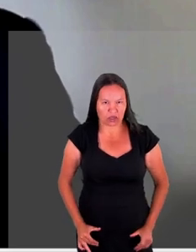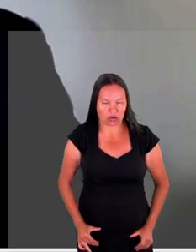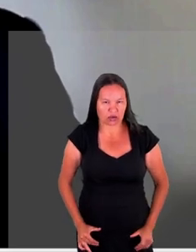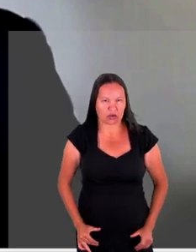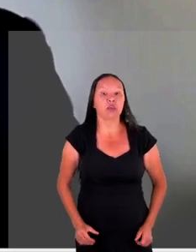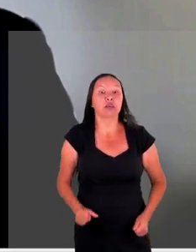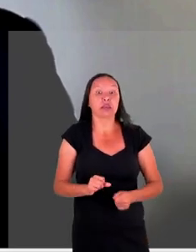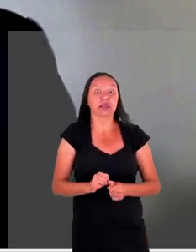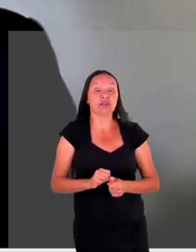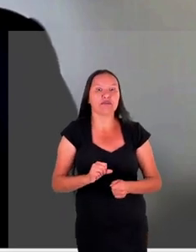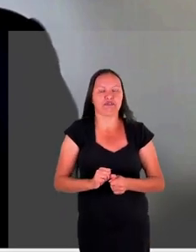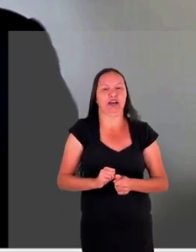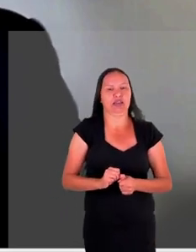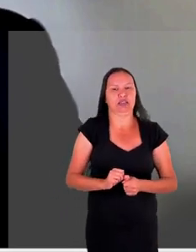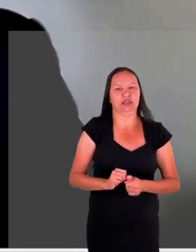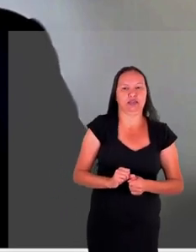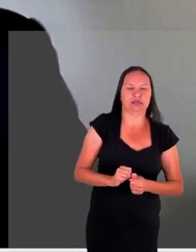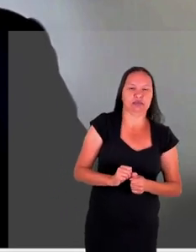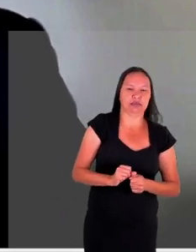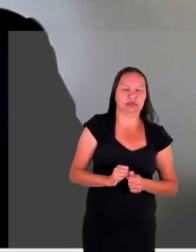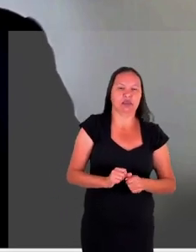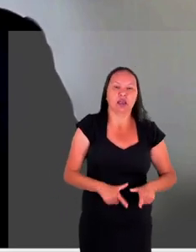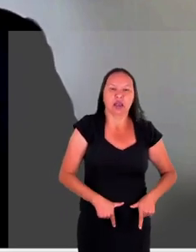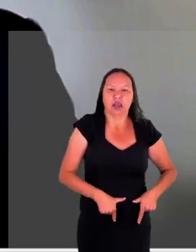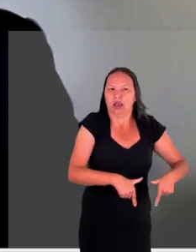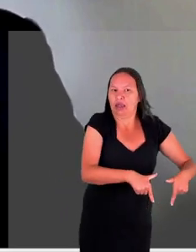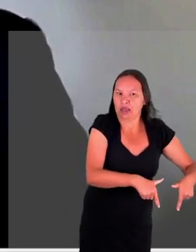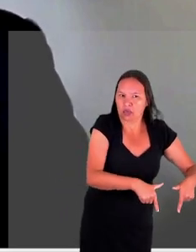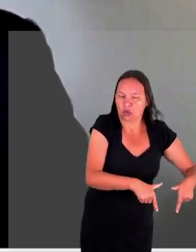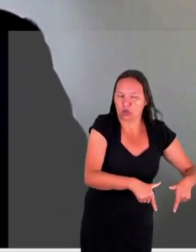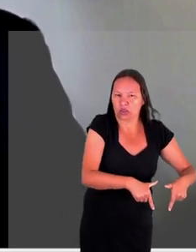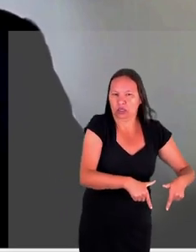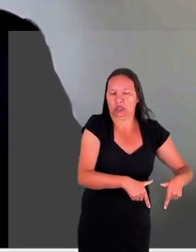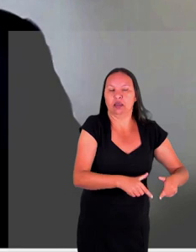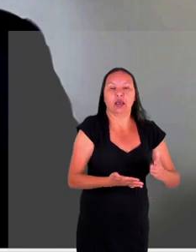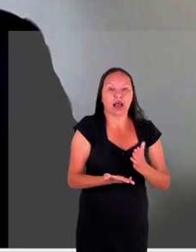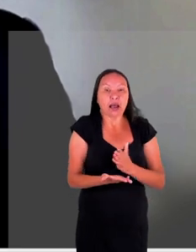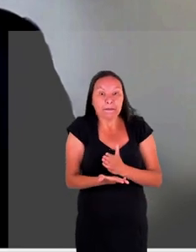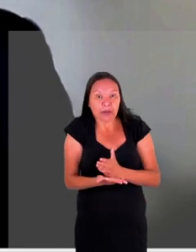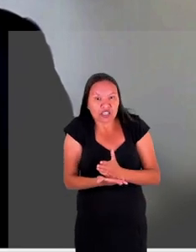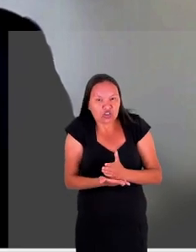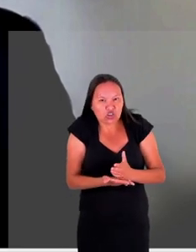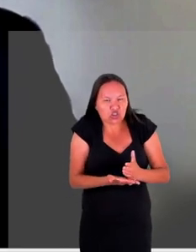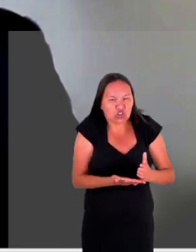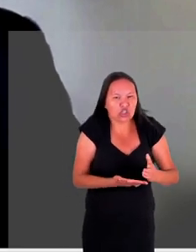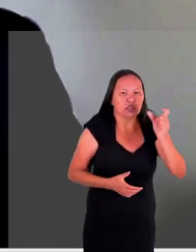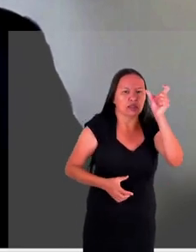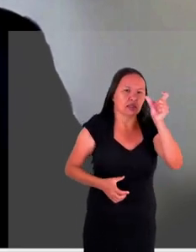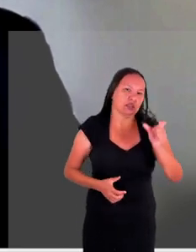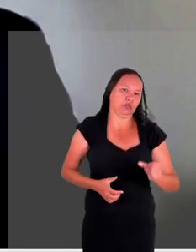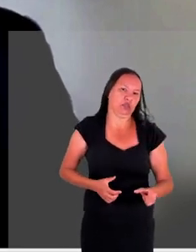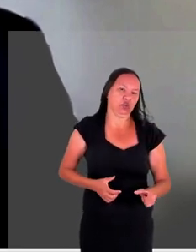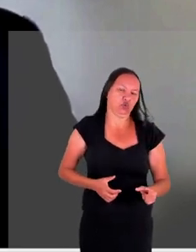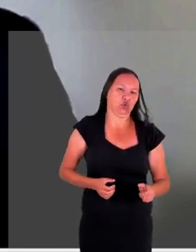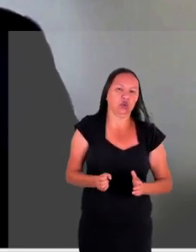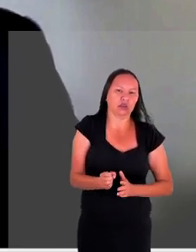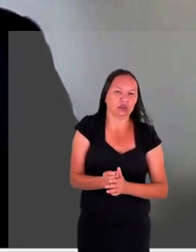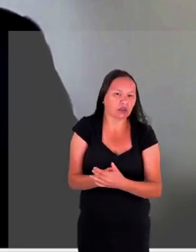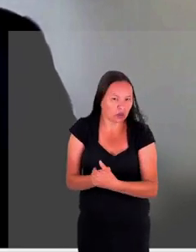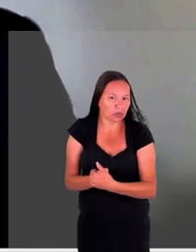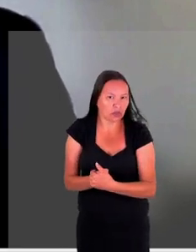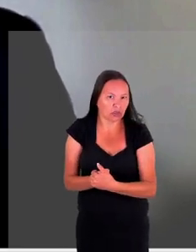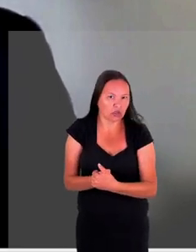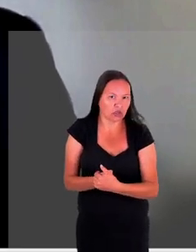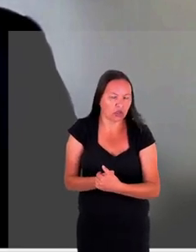administrativo formalizado do Itamaraty então a partir dessa figura não há mais que se questionar o que seja qualidade